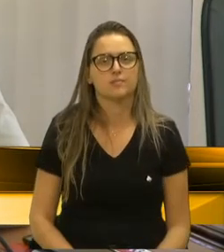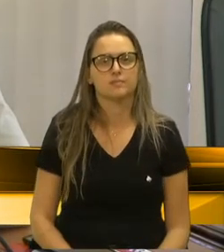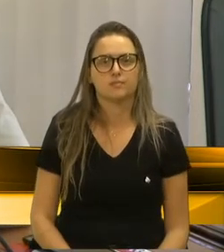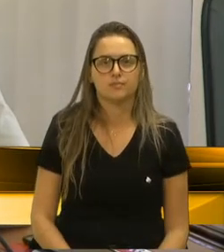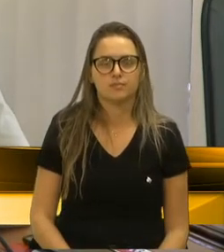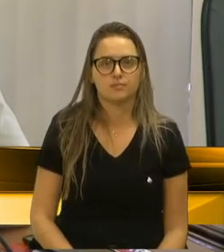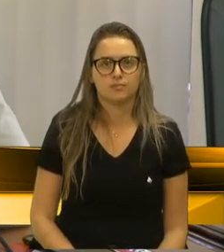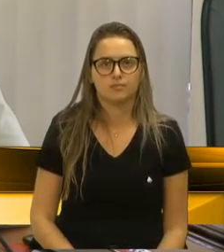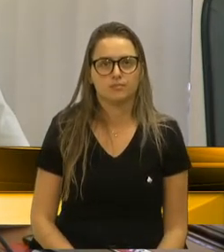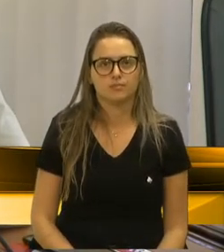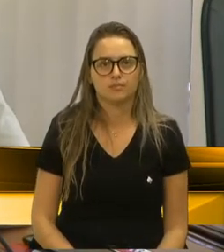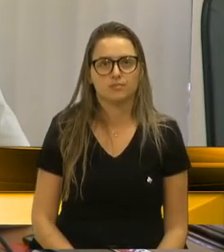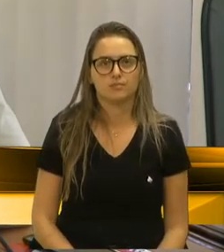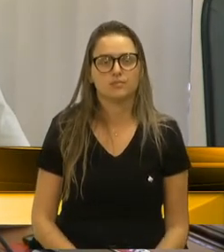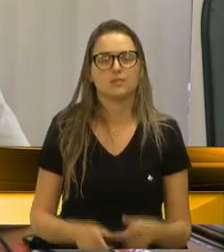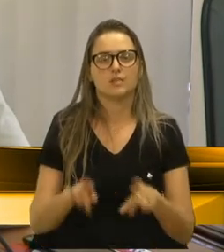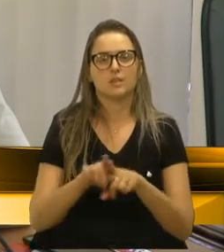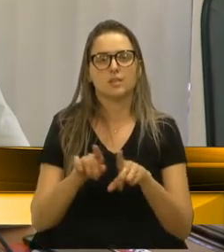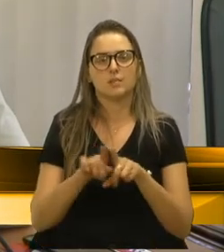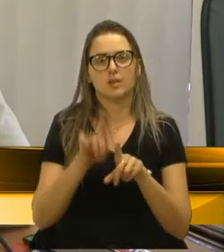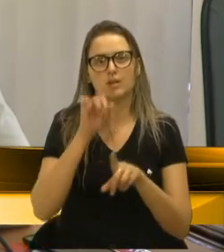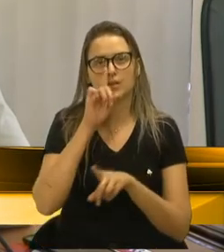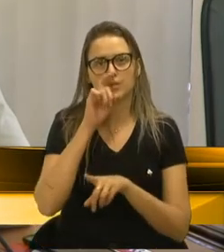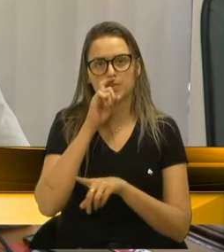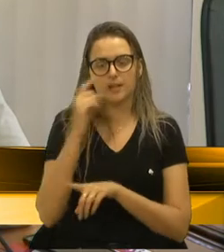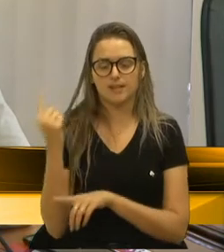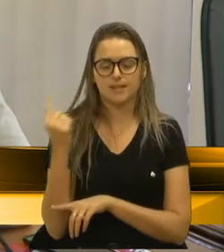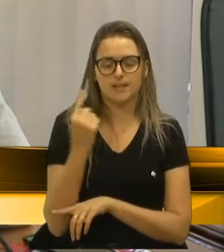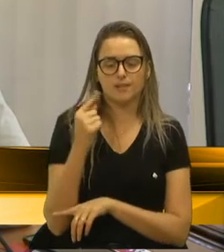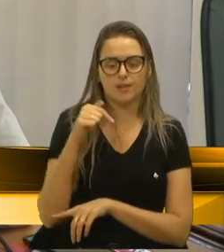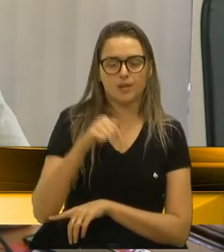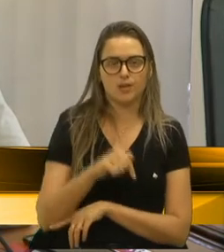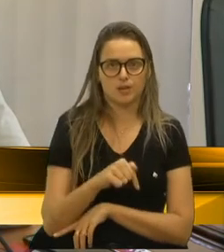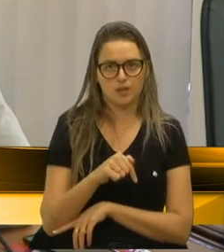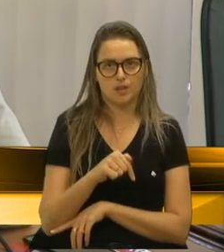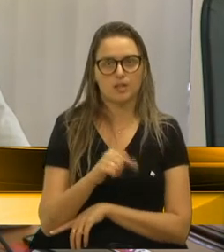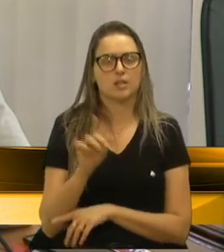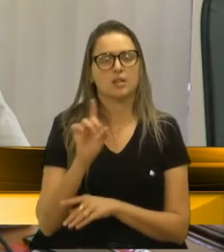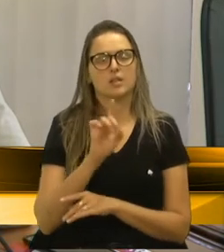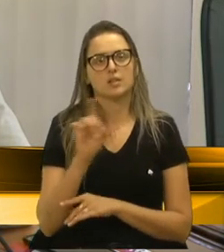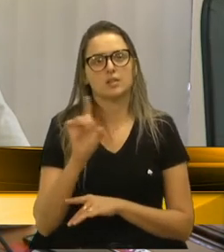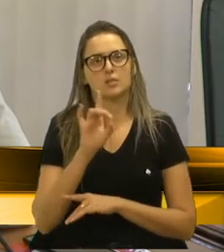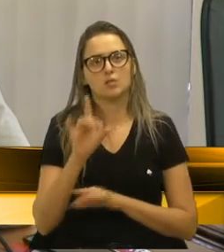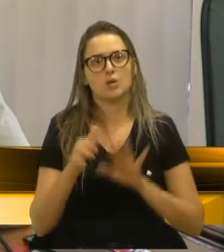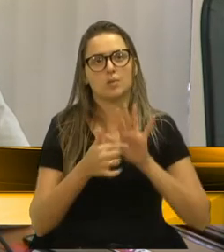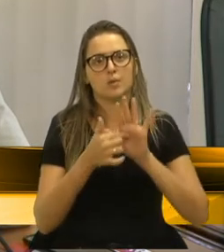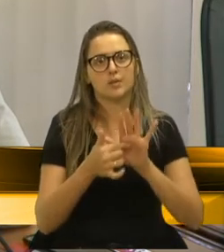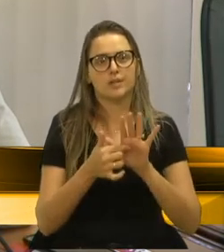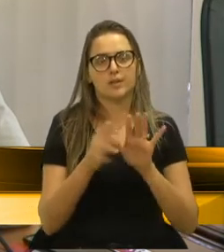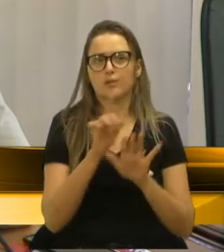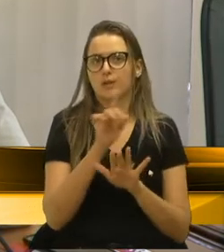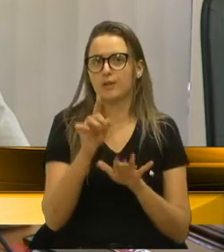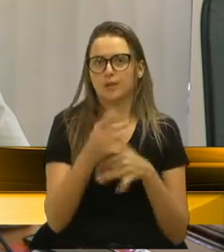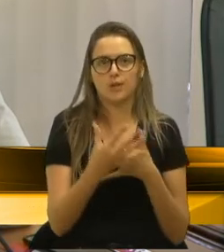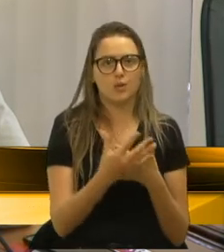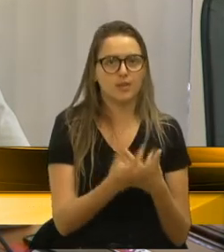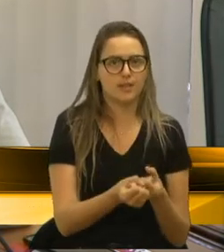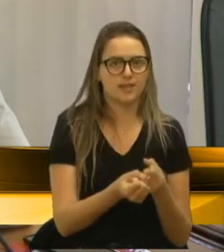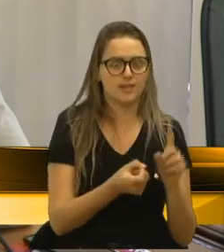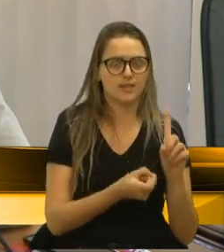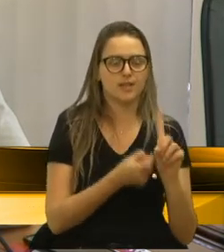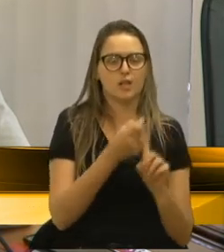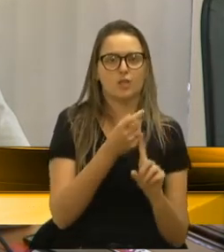aos pais que vieram aqui trazer não só a inconformidade em relação às mensalidades,